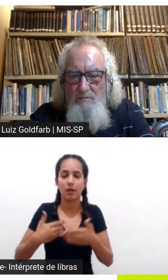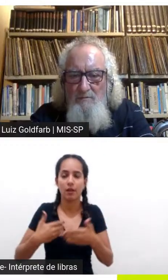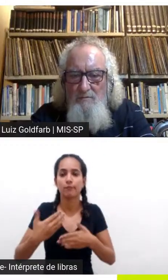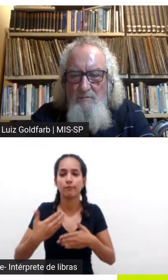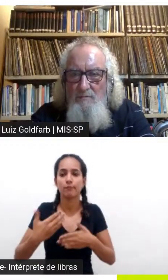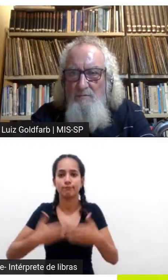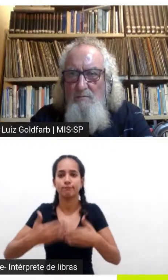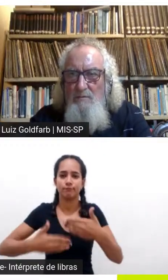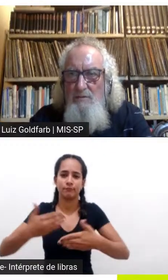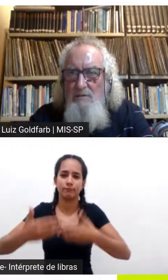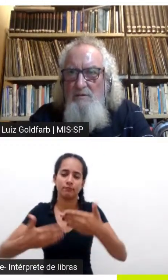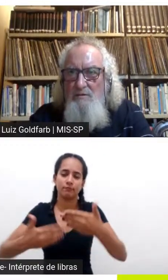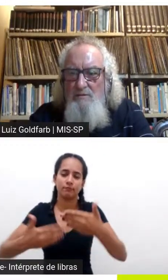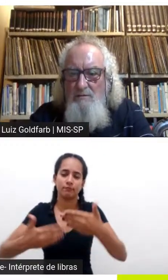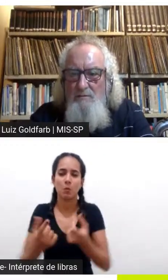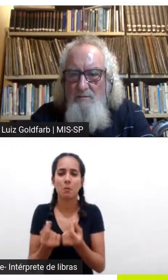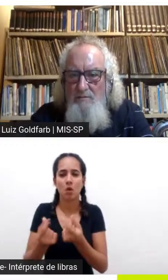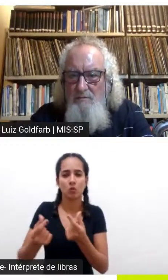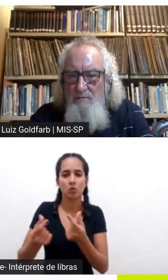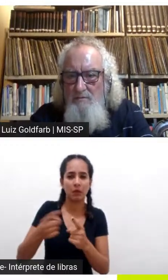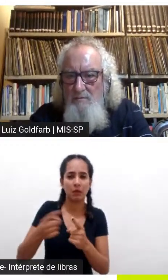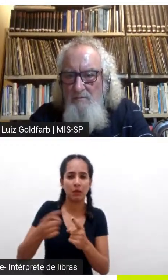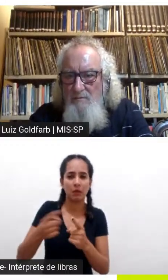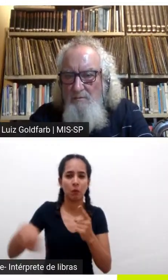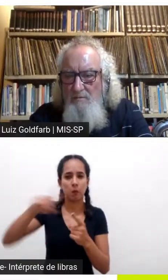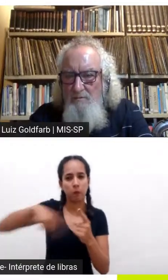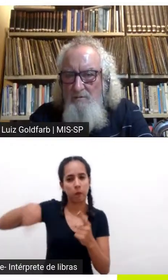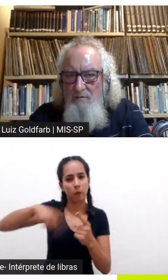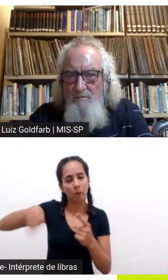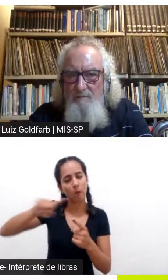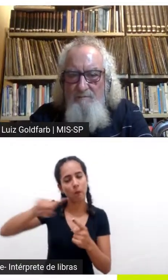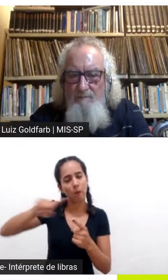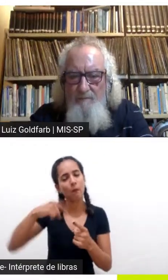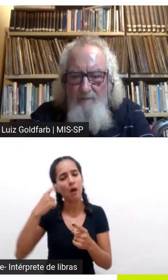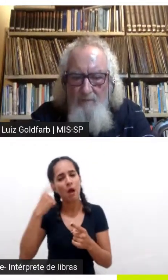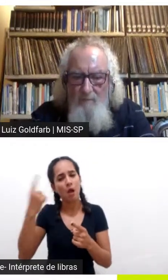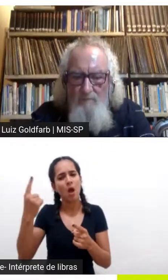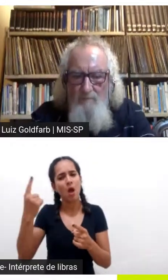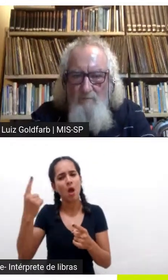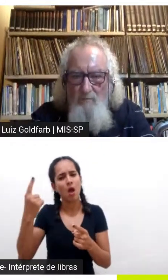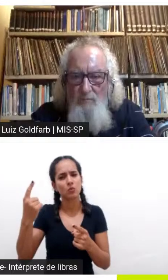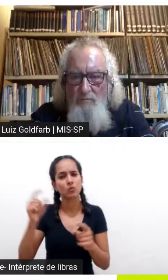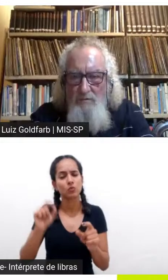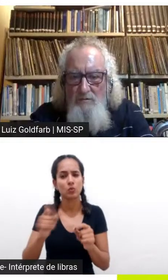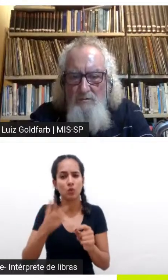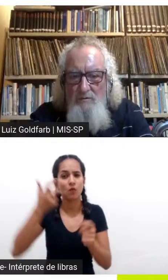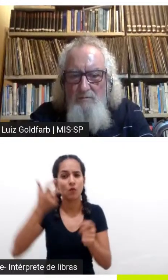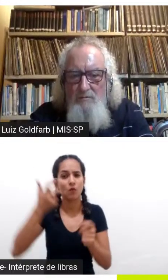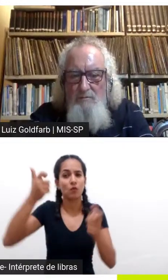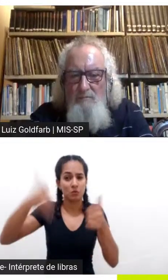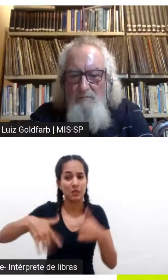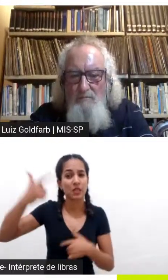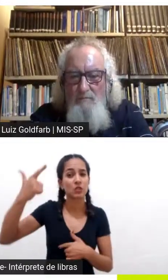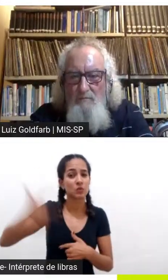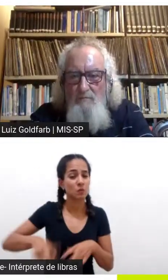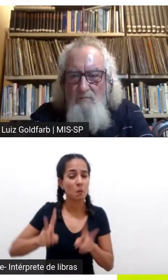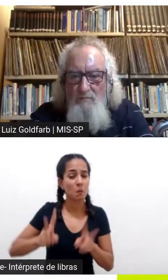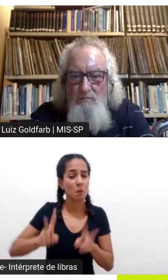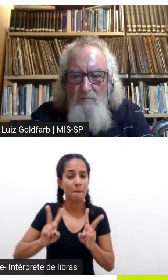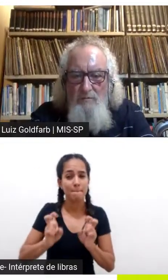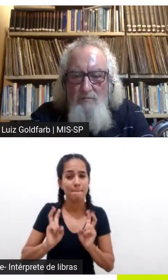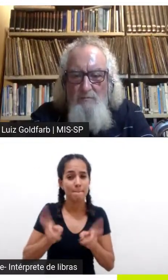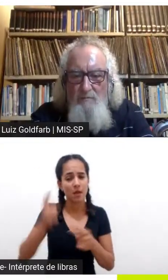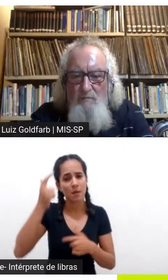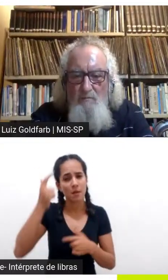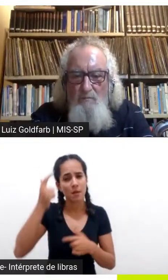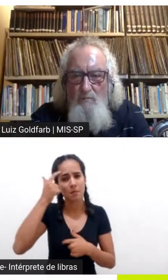circular e eu acho que mais profundamente ainda volto a bater na tecla da gente pensar quais são nossos